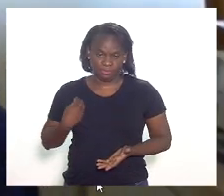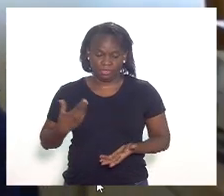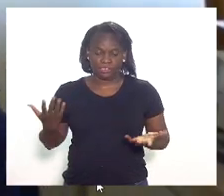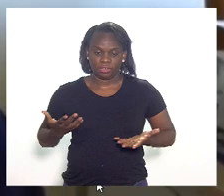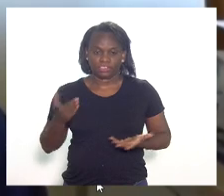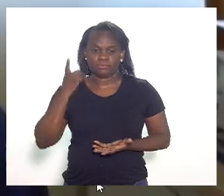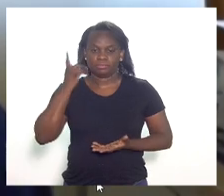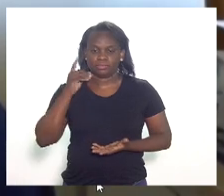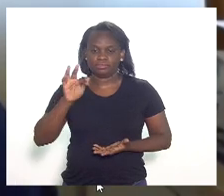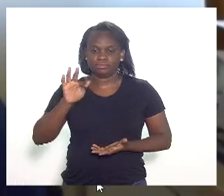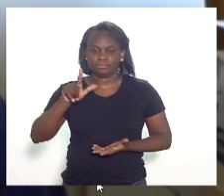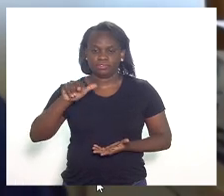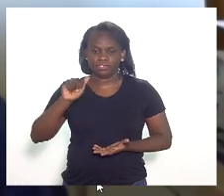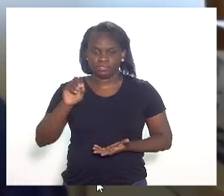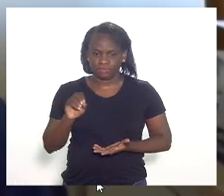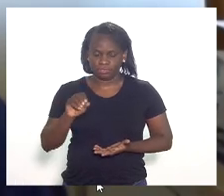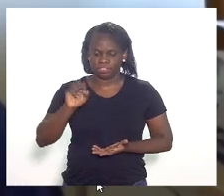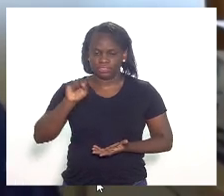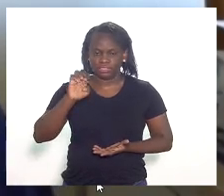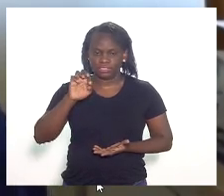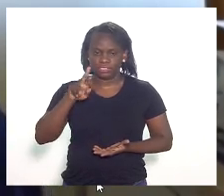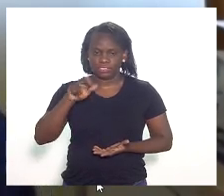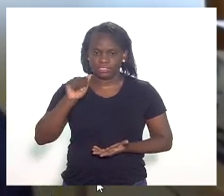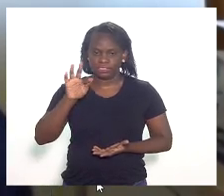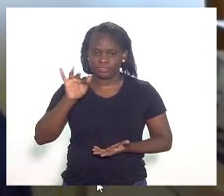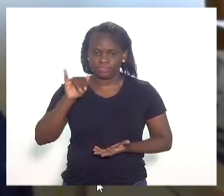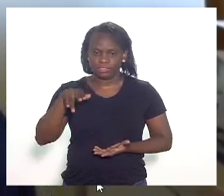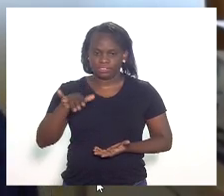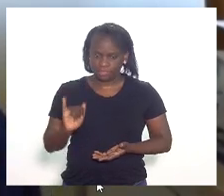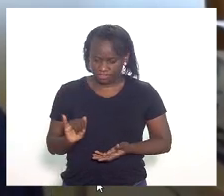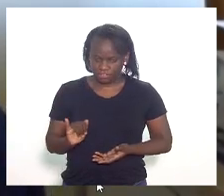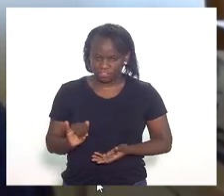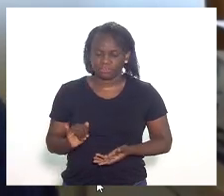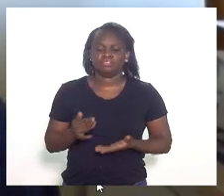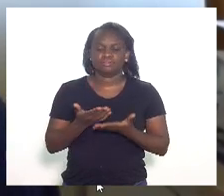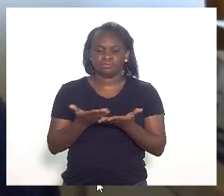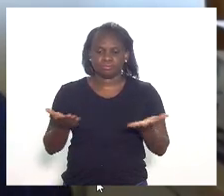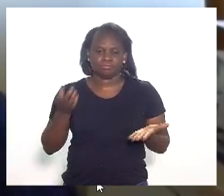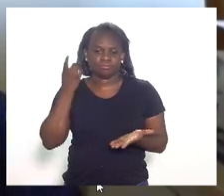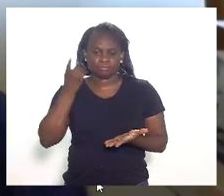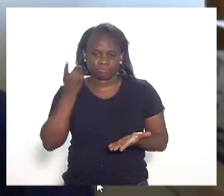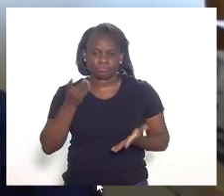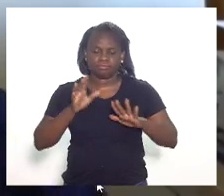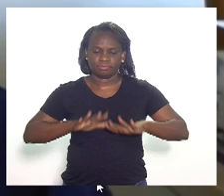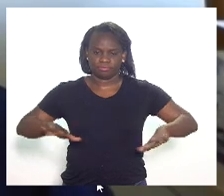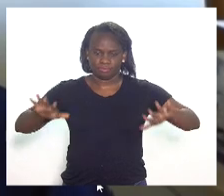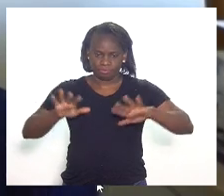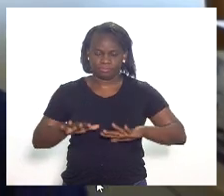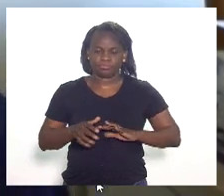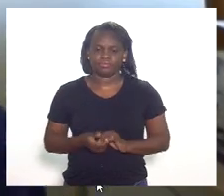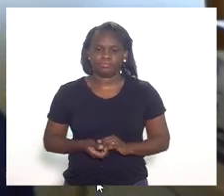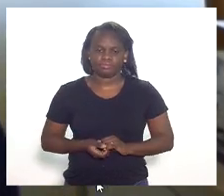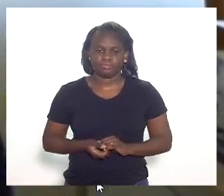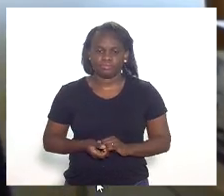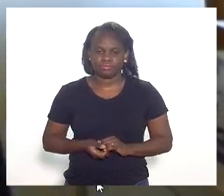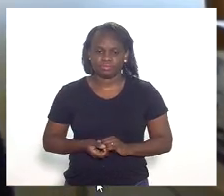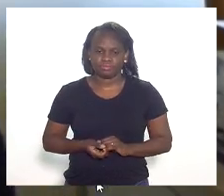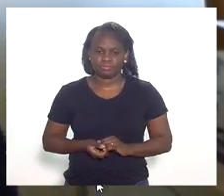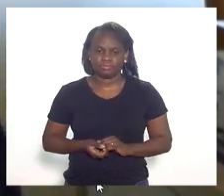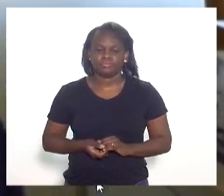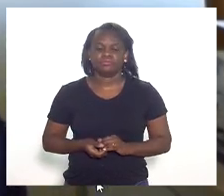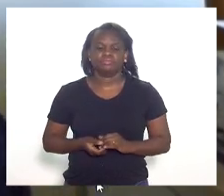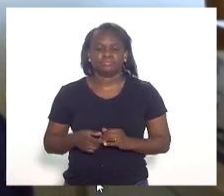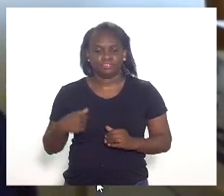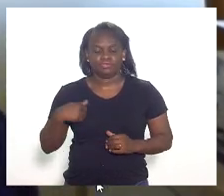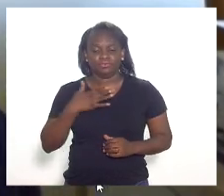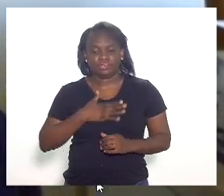deputado Flávio Serafini, senhoras e senhores deputados, fico